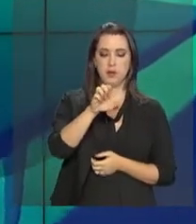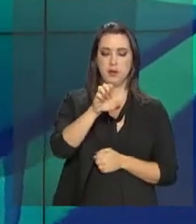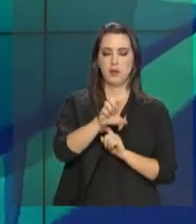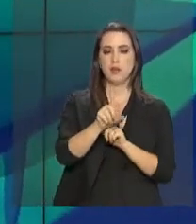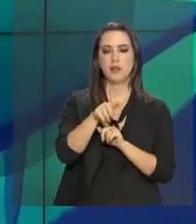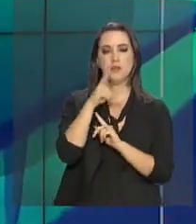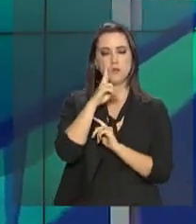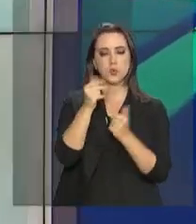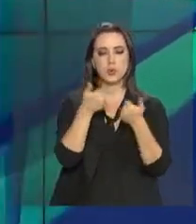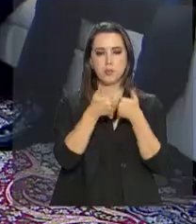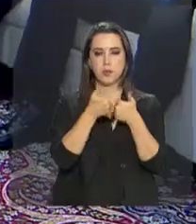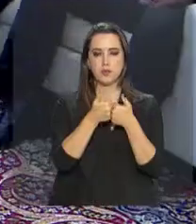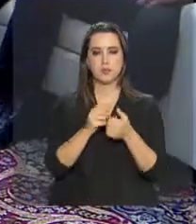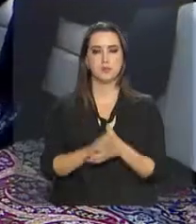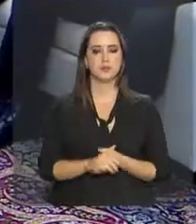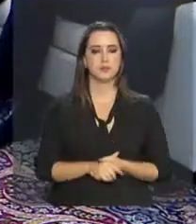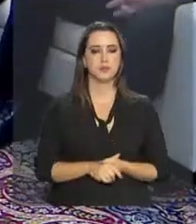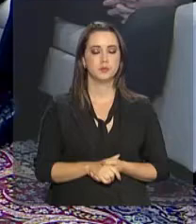acompanhou.